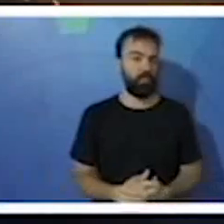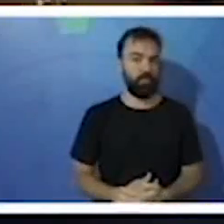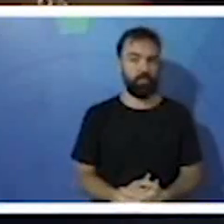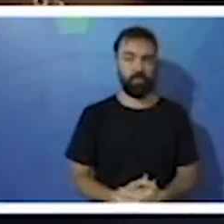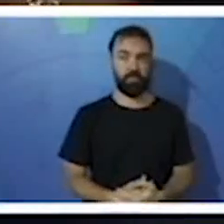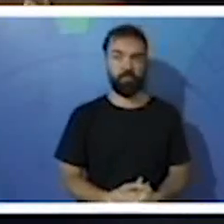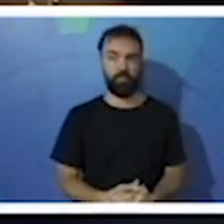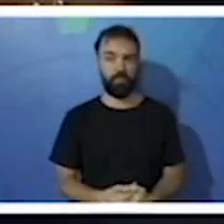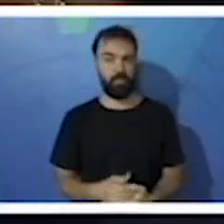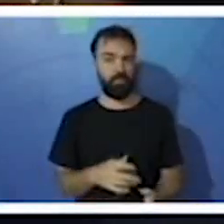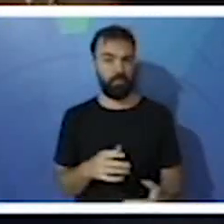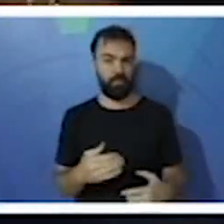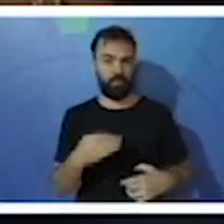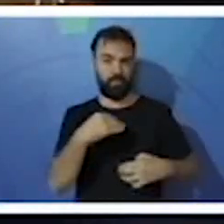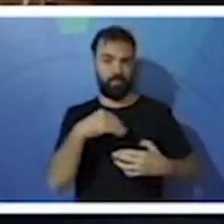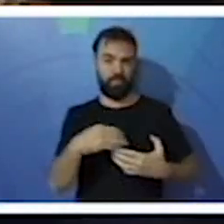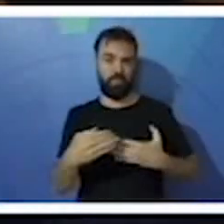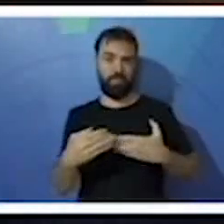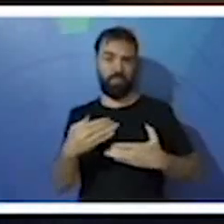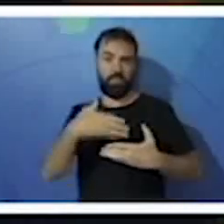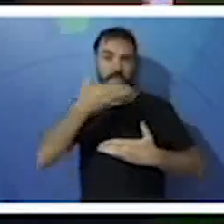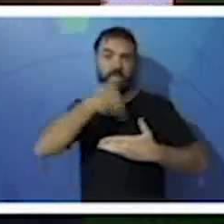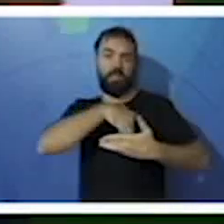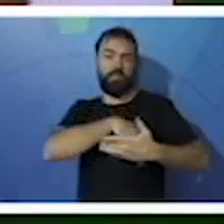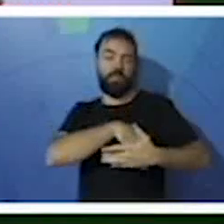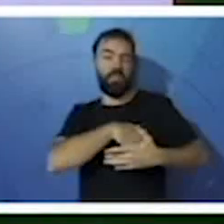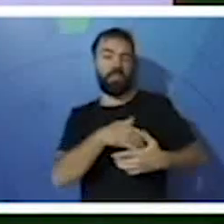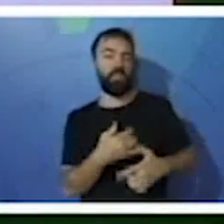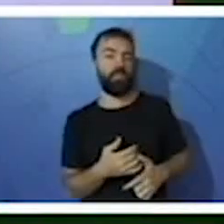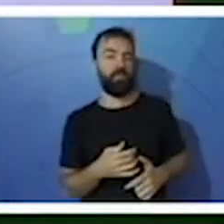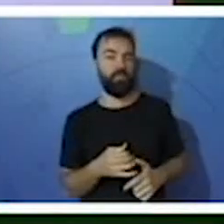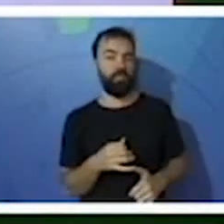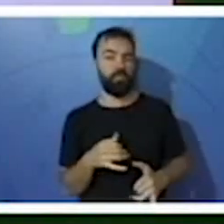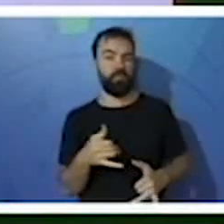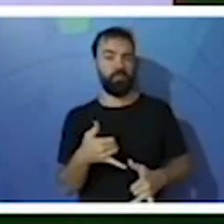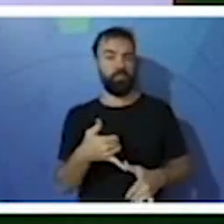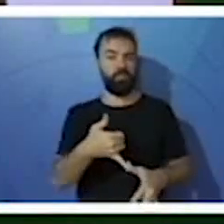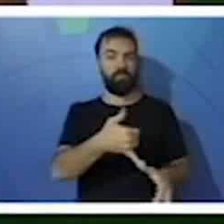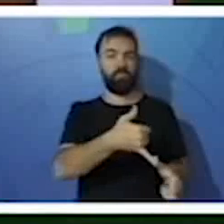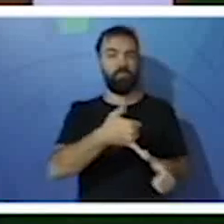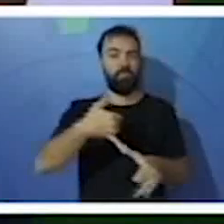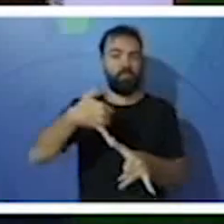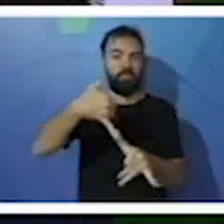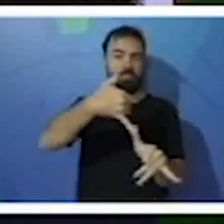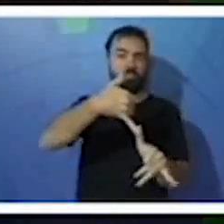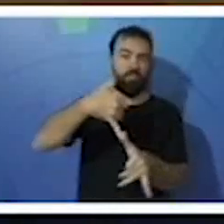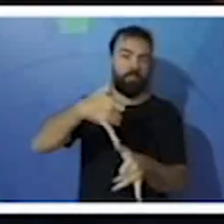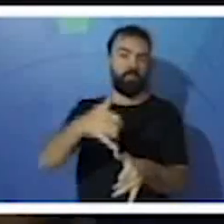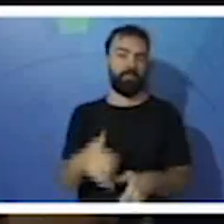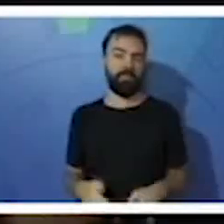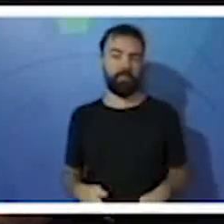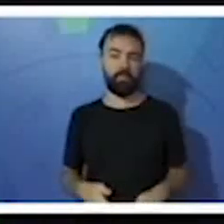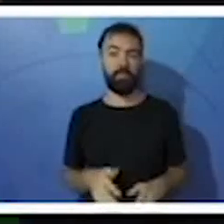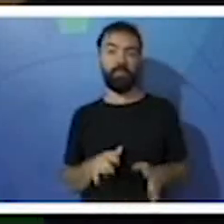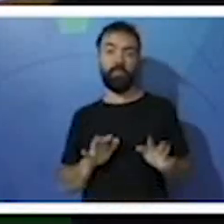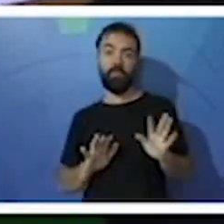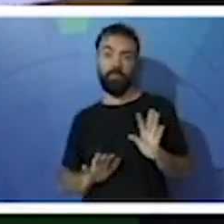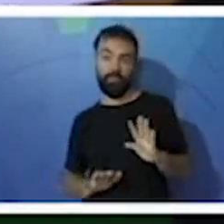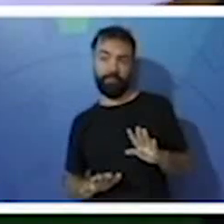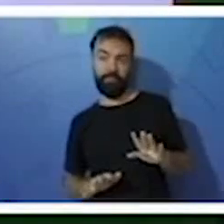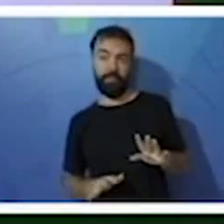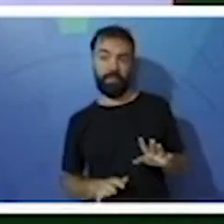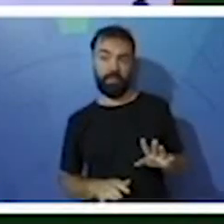Essa gordura debaixo da pele mantém a temperatura do corpo aquecida. Mas, quando esses